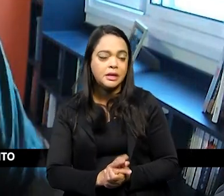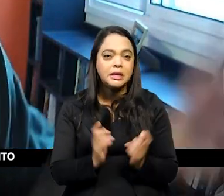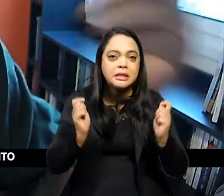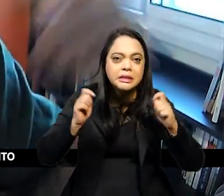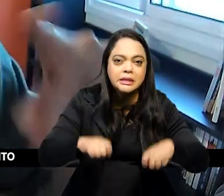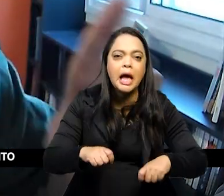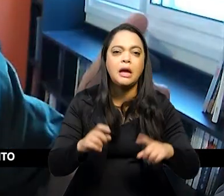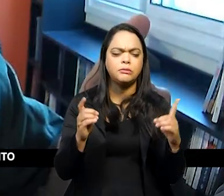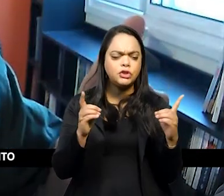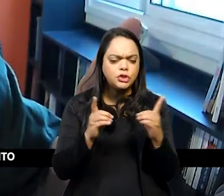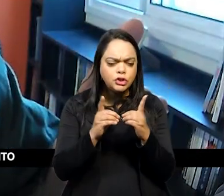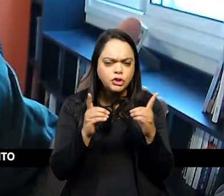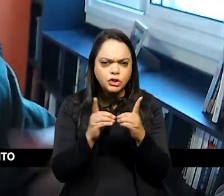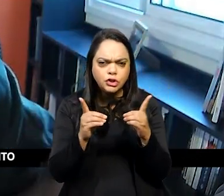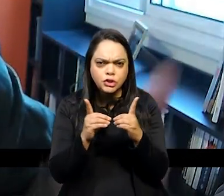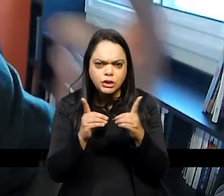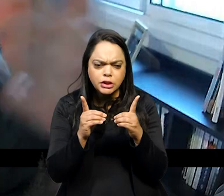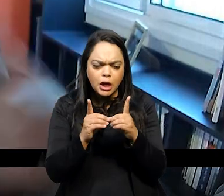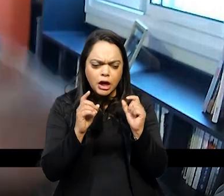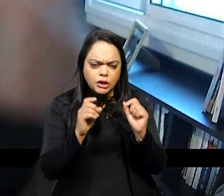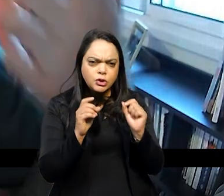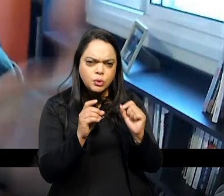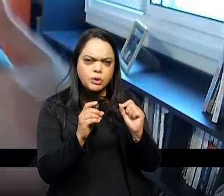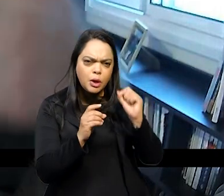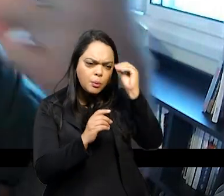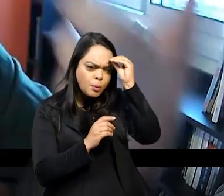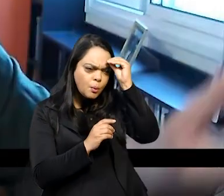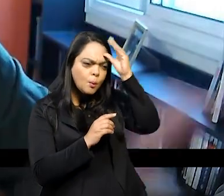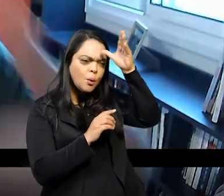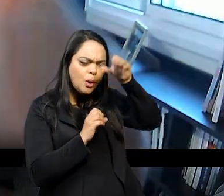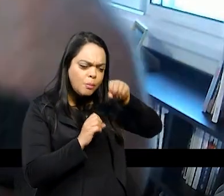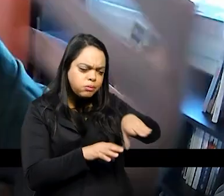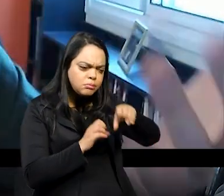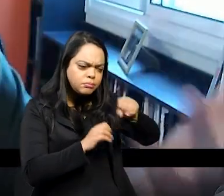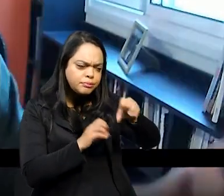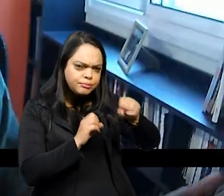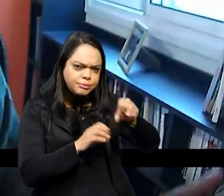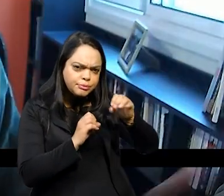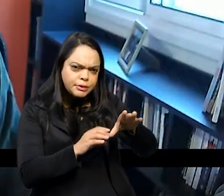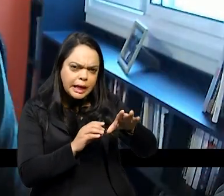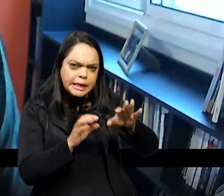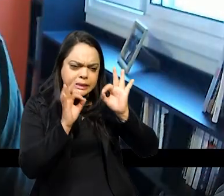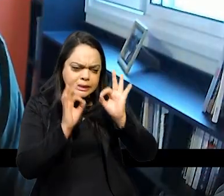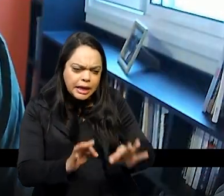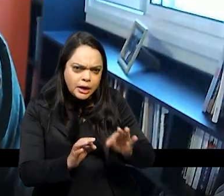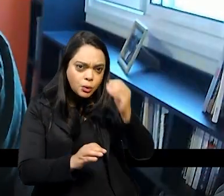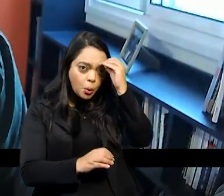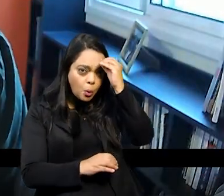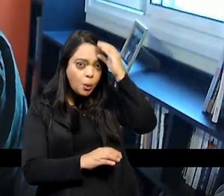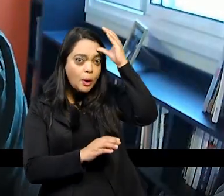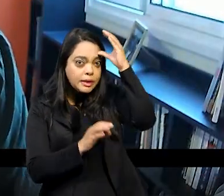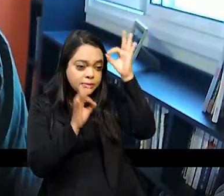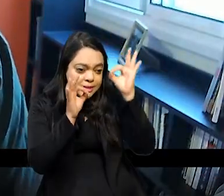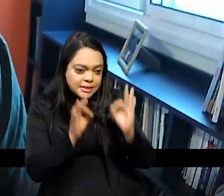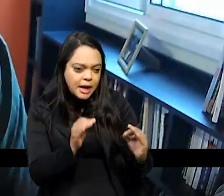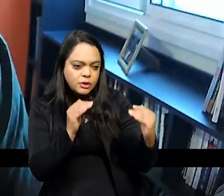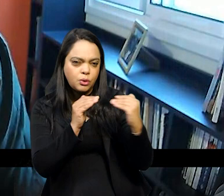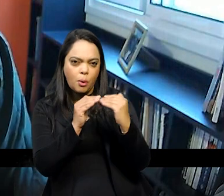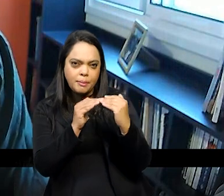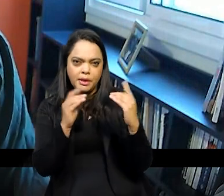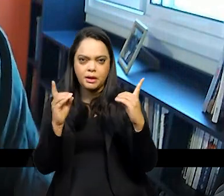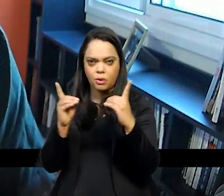didática esteja a serviço de um conhecimento e o conhecimento seja palatável seja adequado para aquela didática